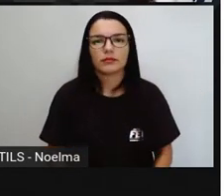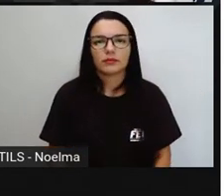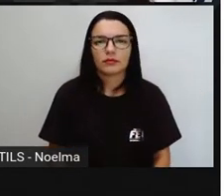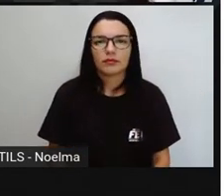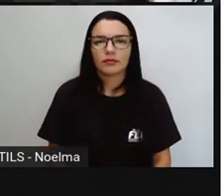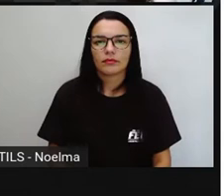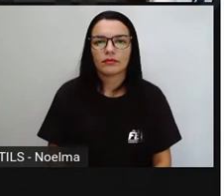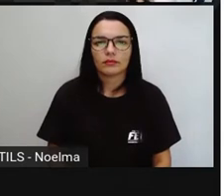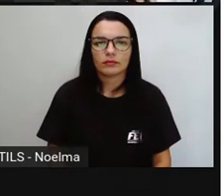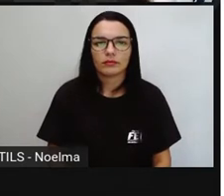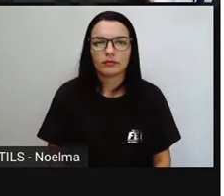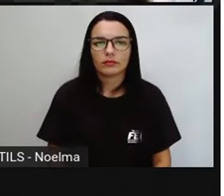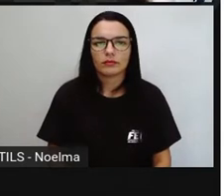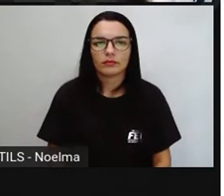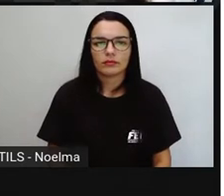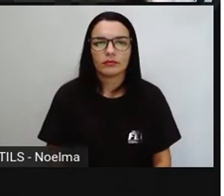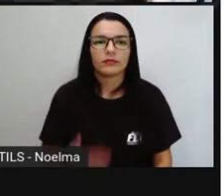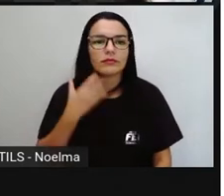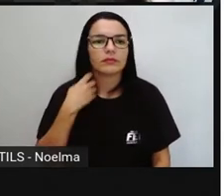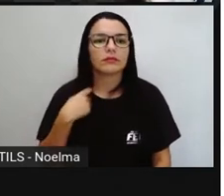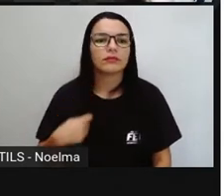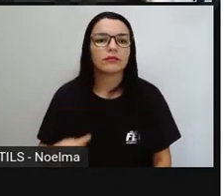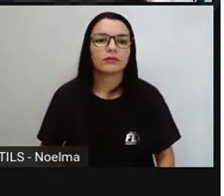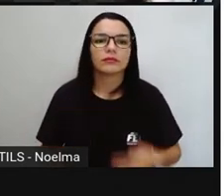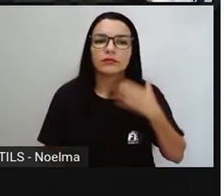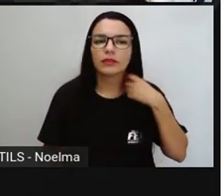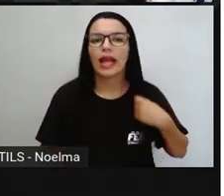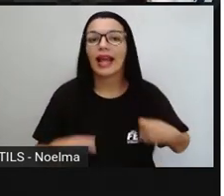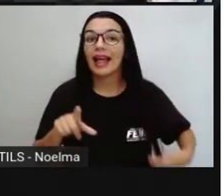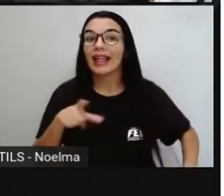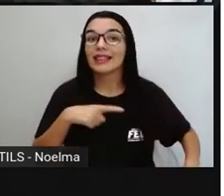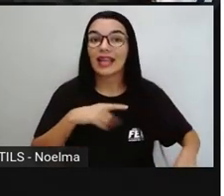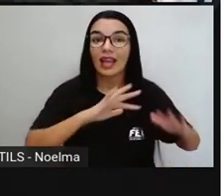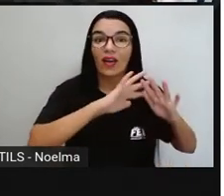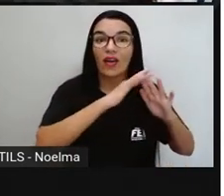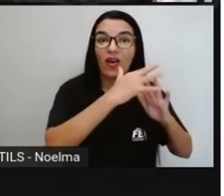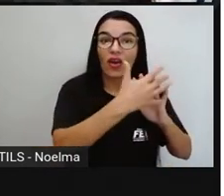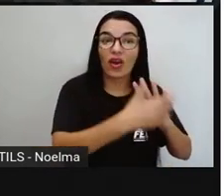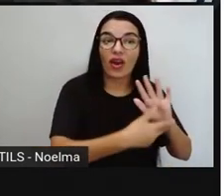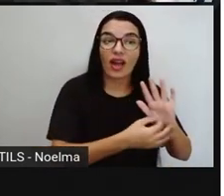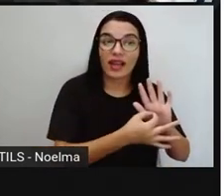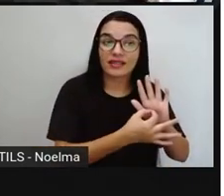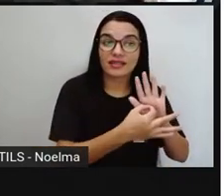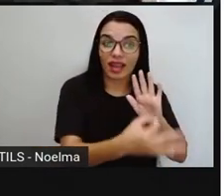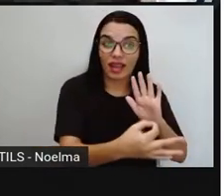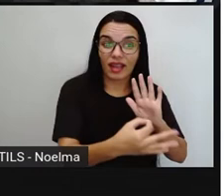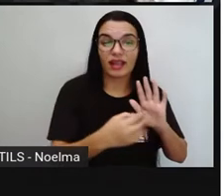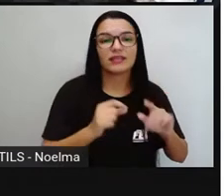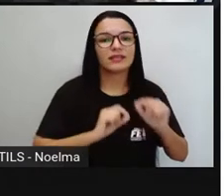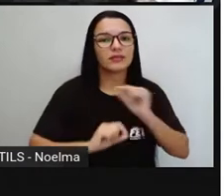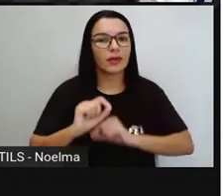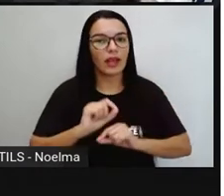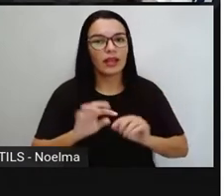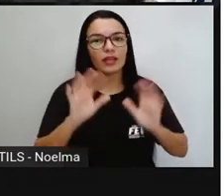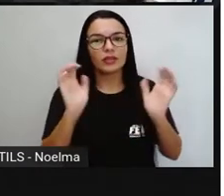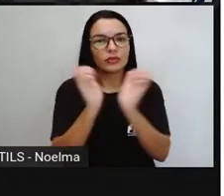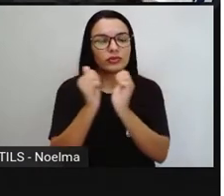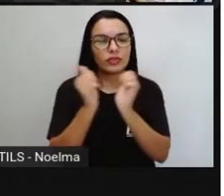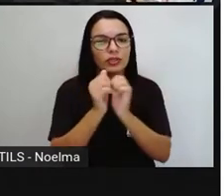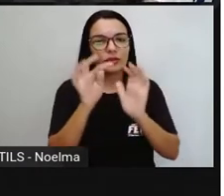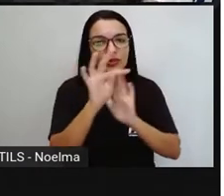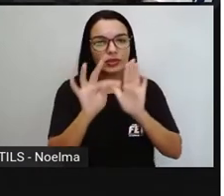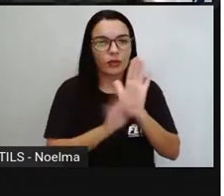livro fala? Então, a Pró trouxe aí uma resenha. Lembrei que a gente falou sobre resenha, que é um gênero textual no qual se